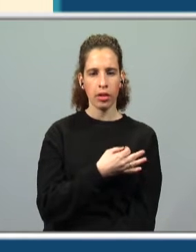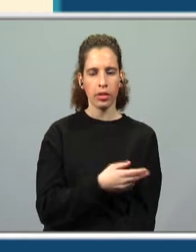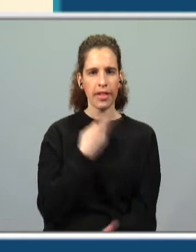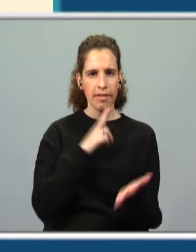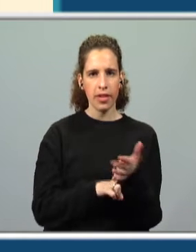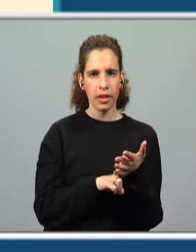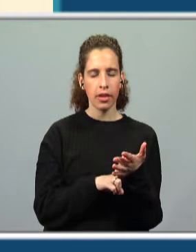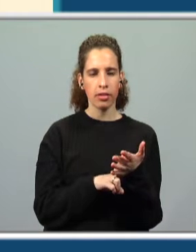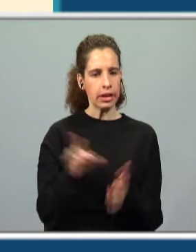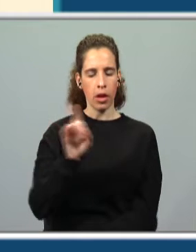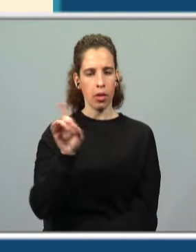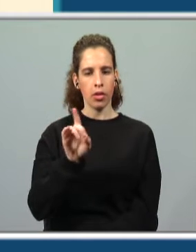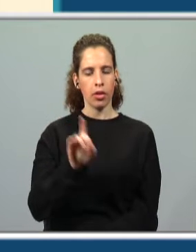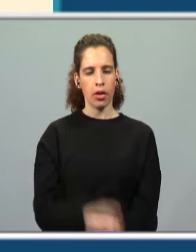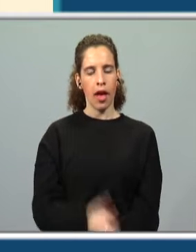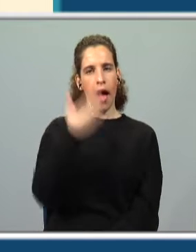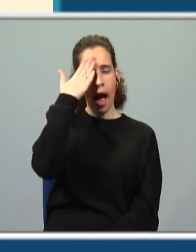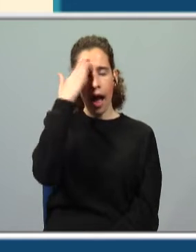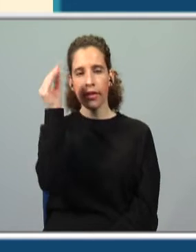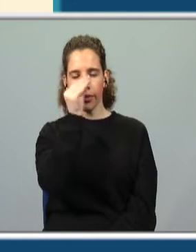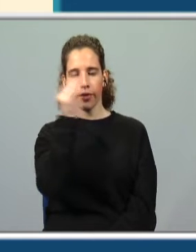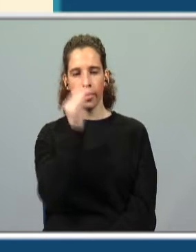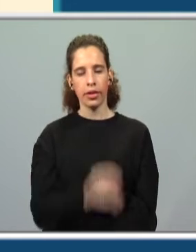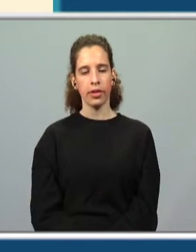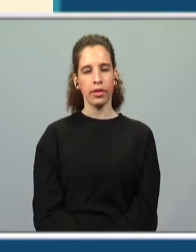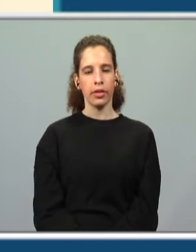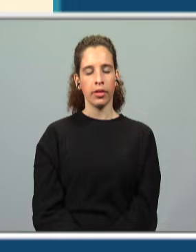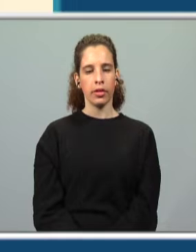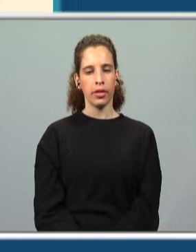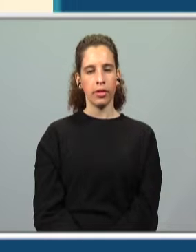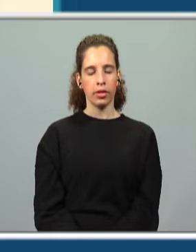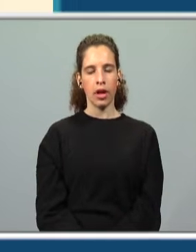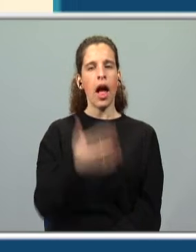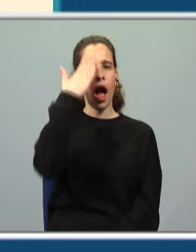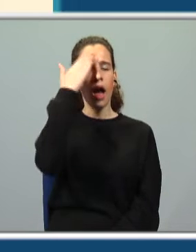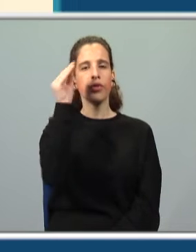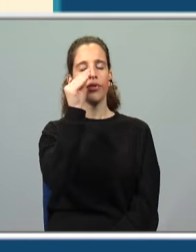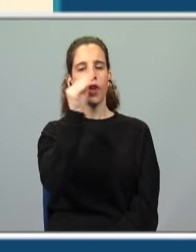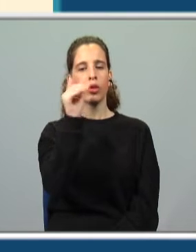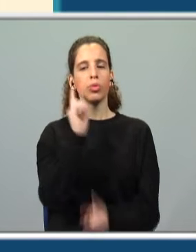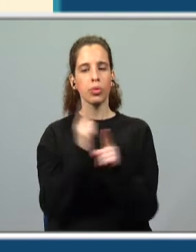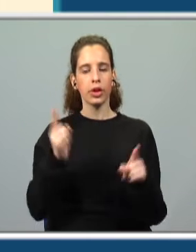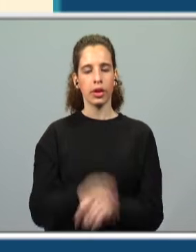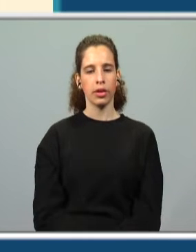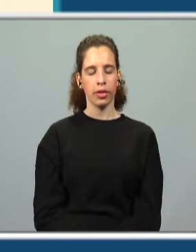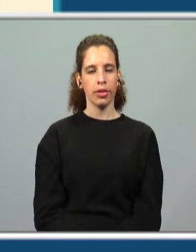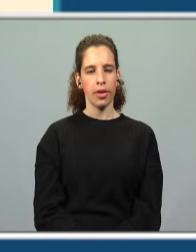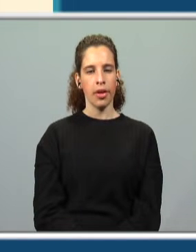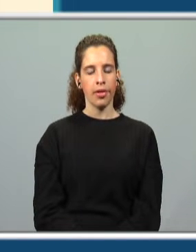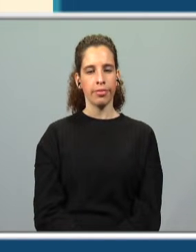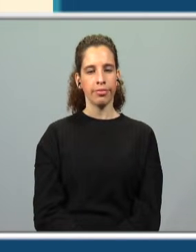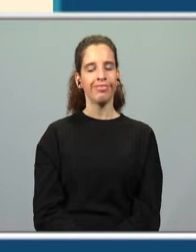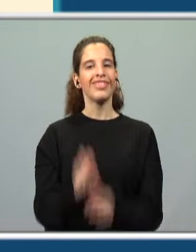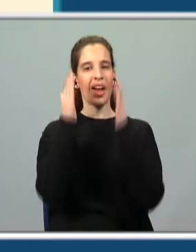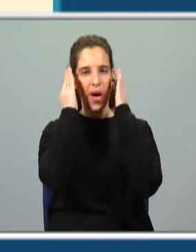verdadeira? Não? Consideram que é falsa? E porquê consideram que é falsa? Porque